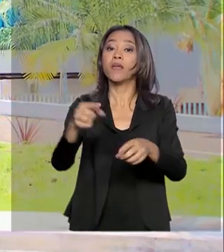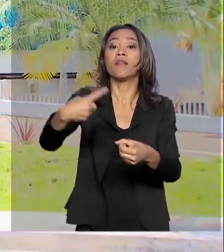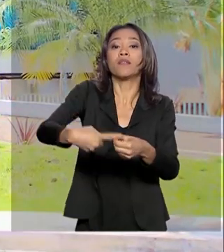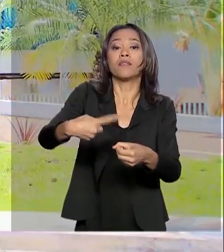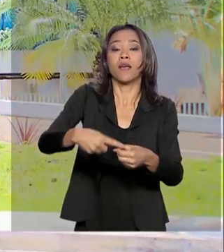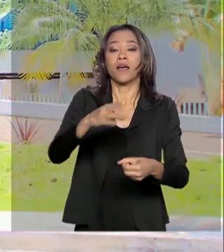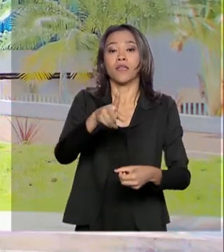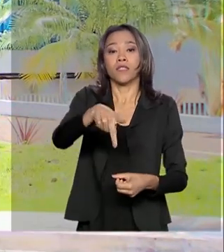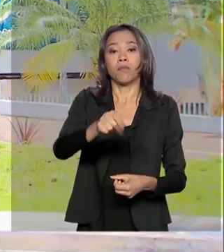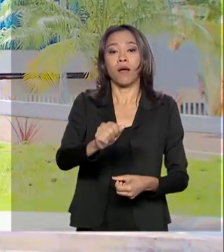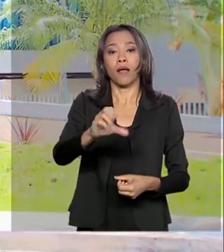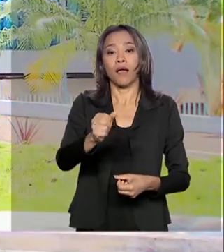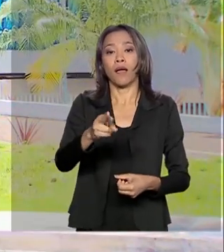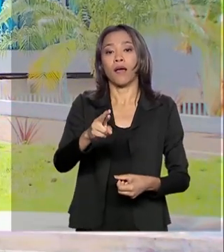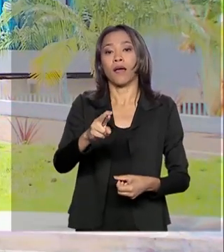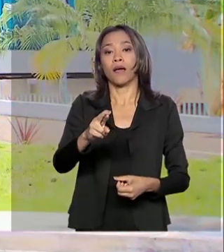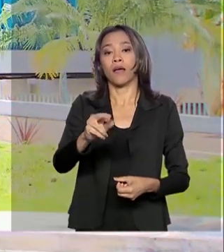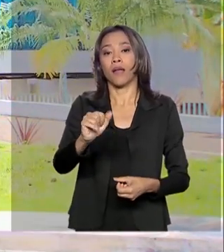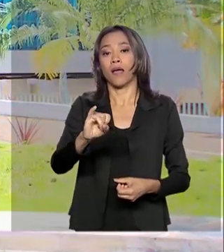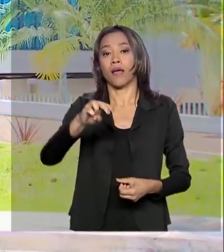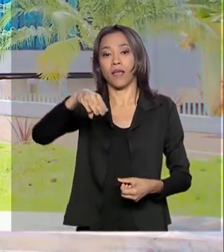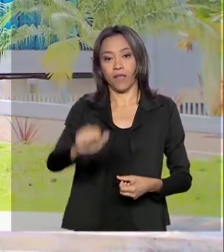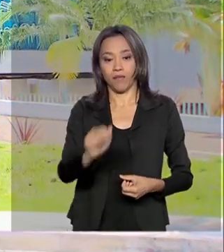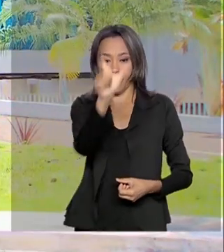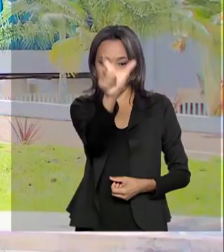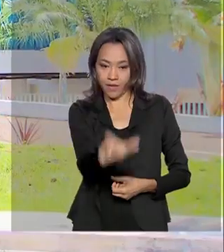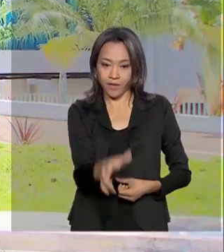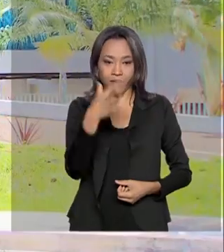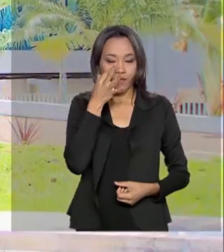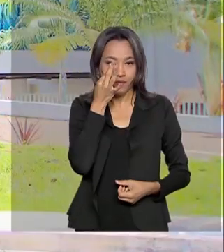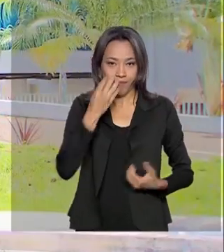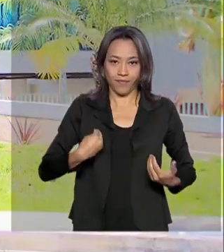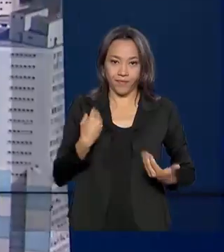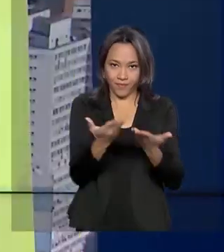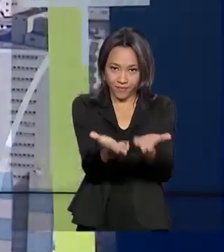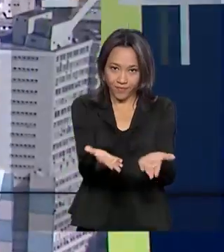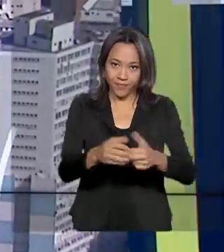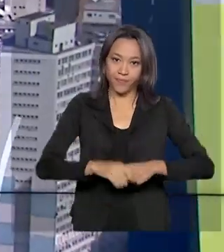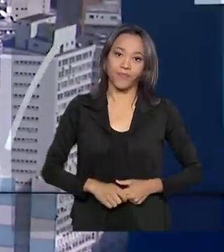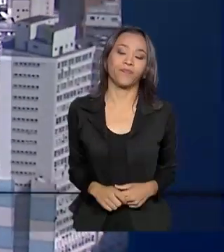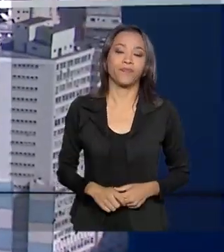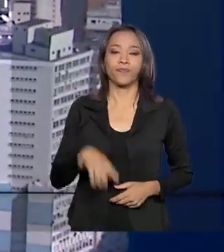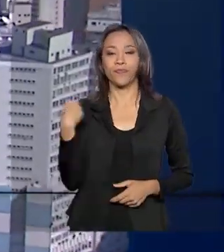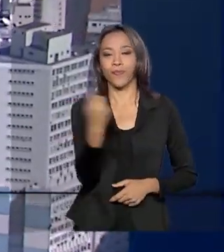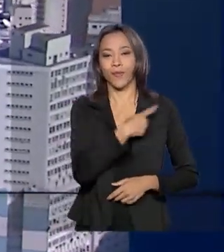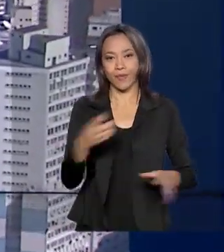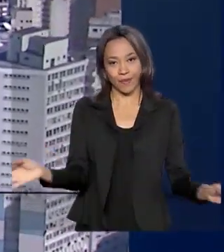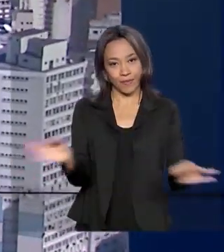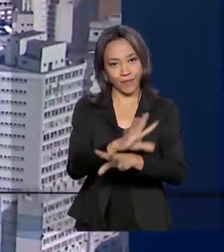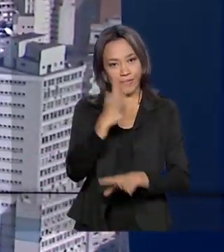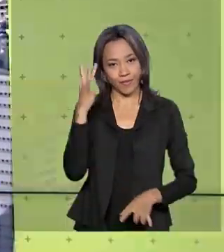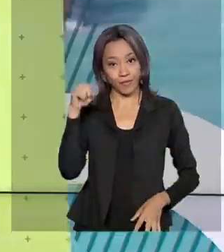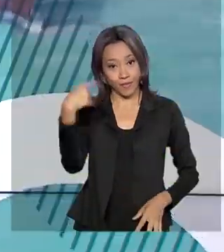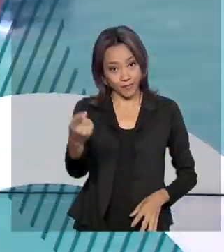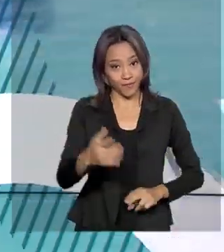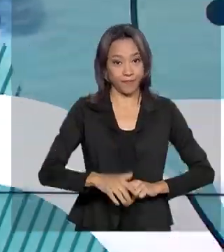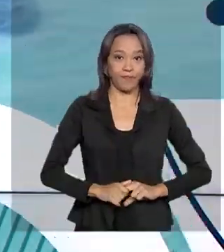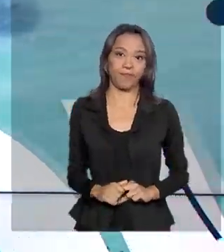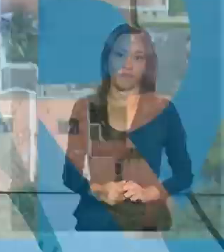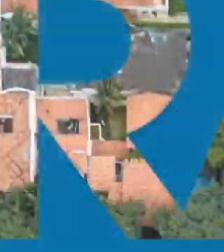Luciana Colares de Holanda, de Manaus, no Amazonas, para o governo agora. E a gente fica por aqui. Até a próxima.